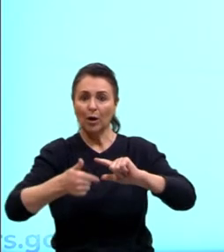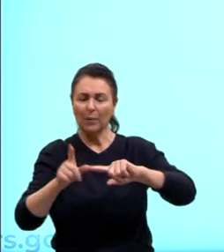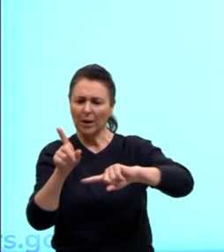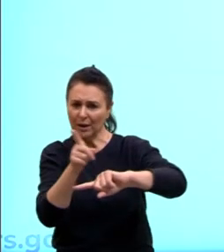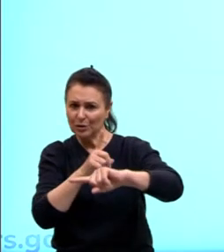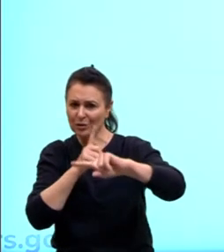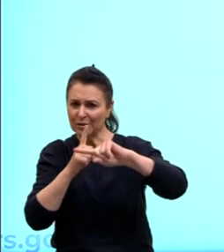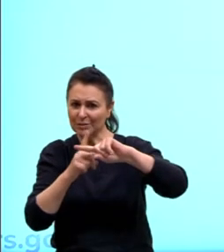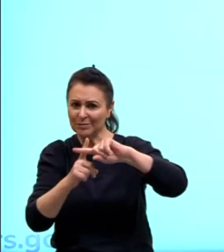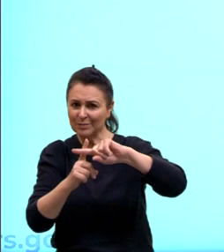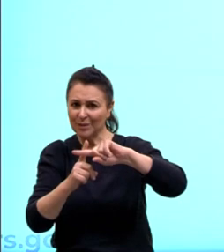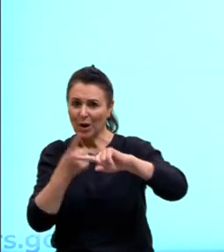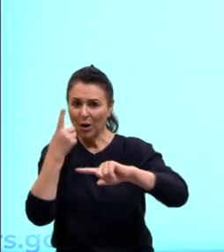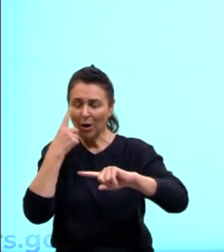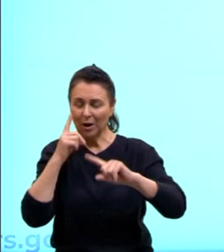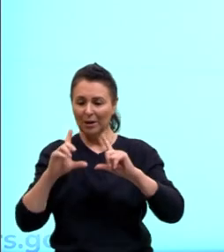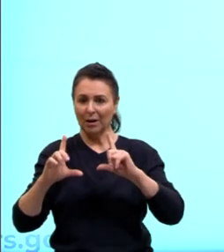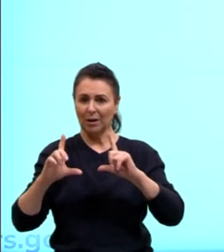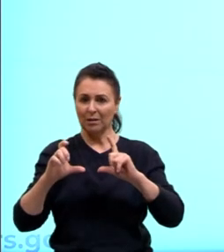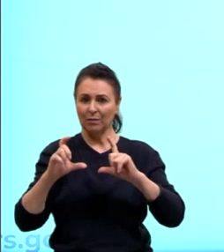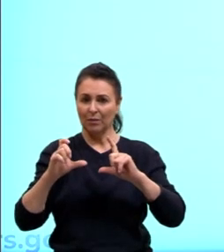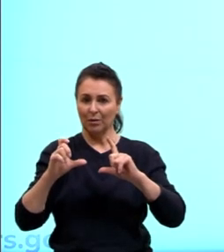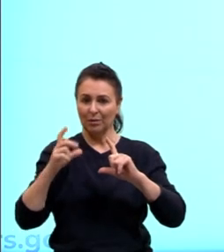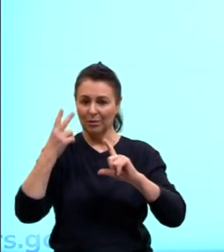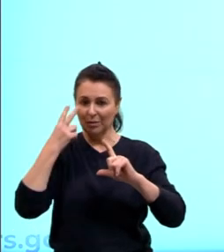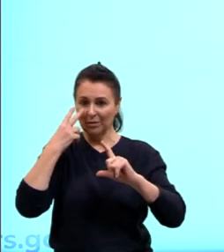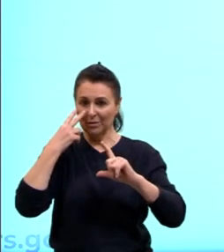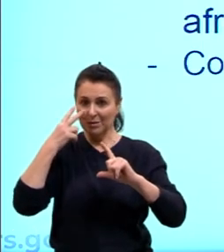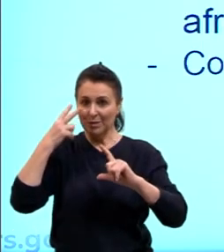perceber melhor nessa foto de cima dele.